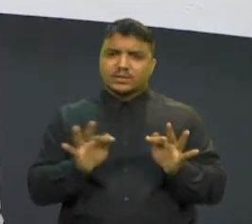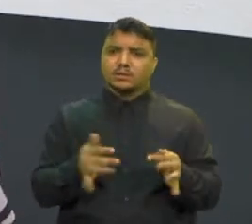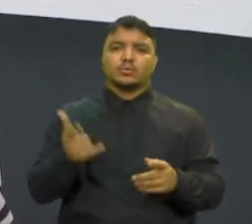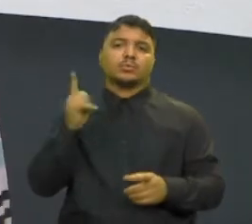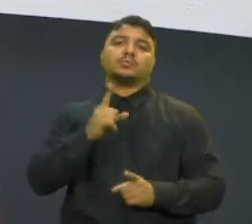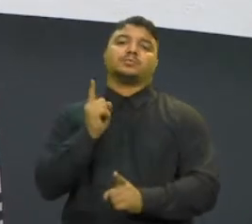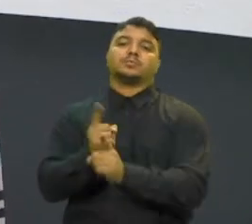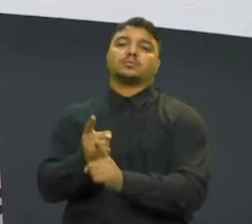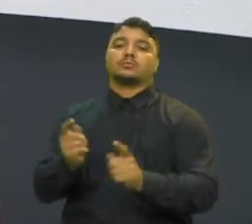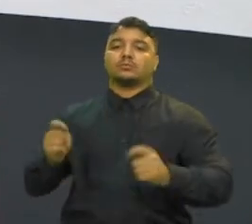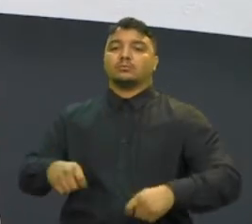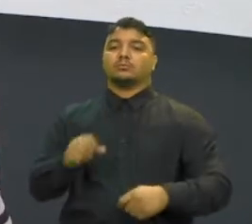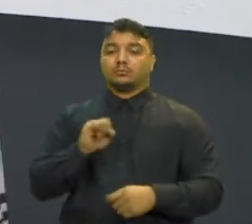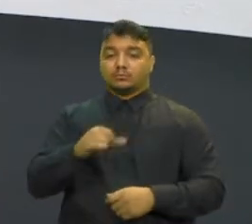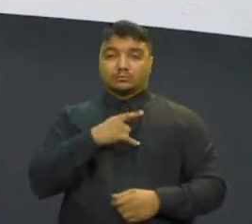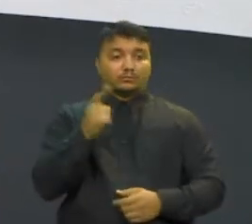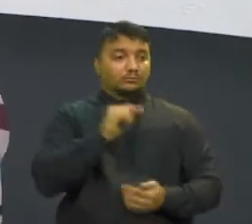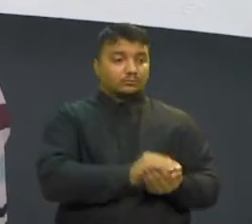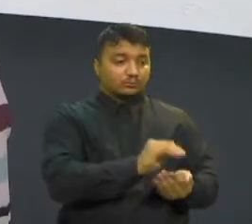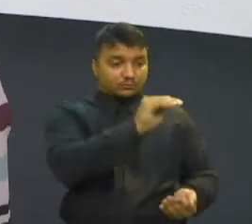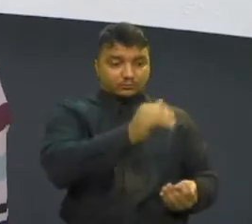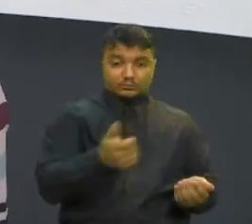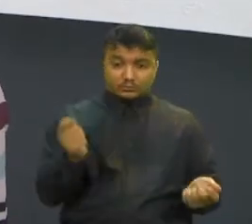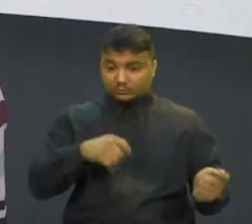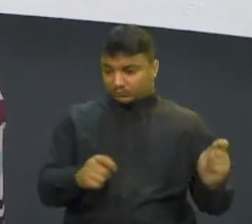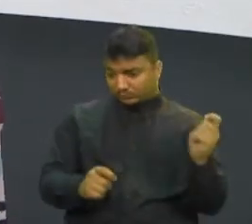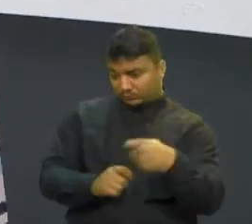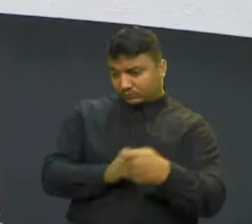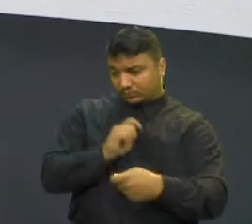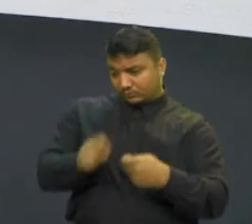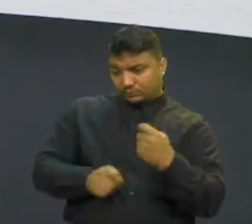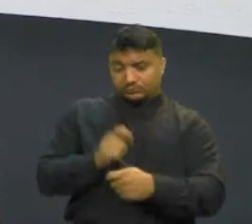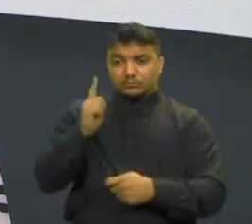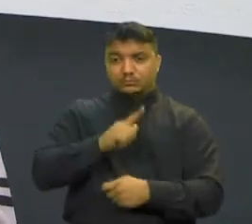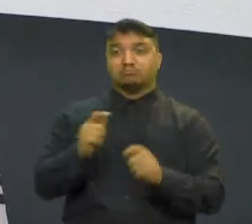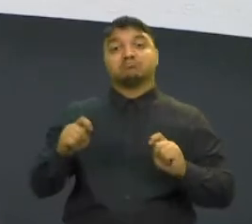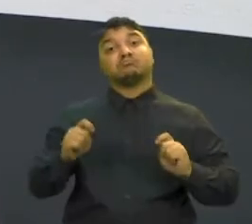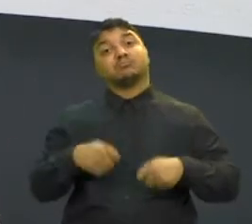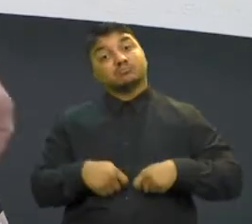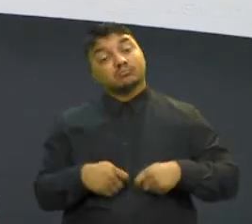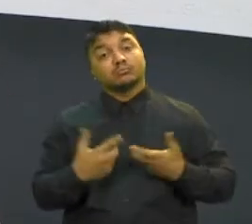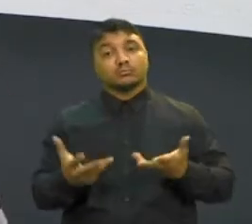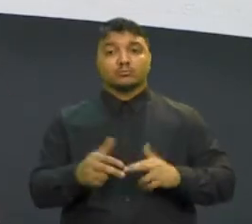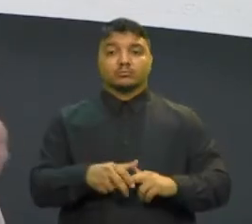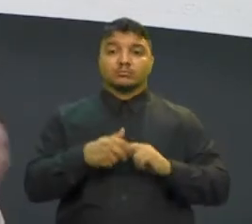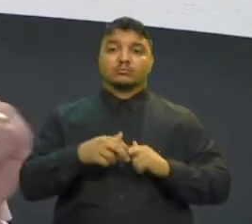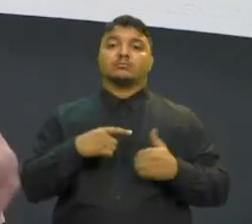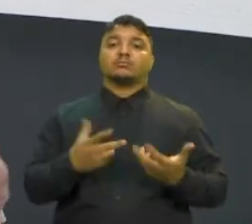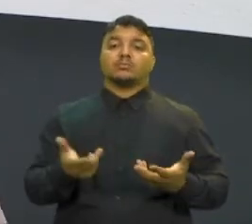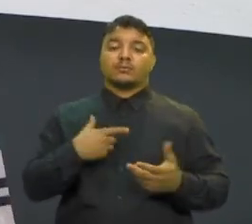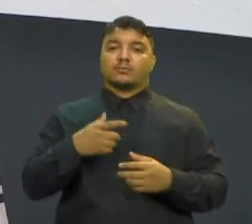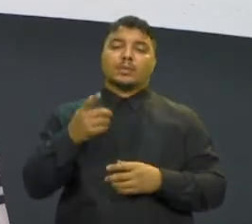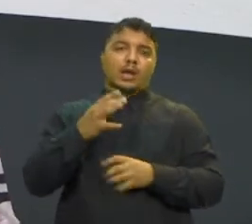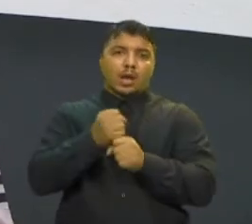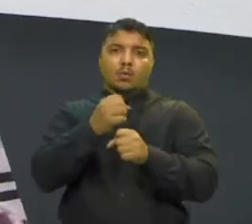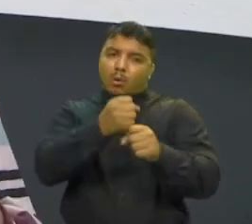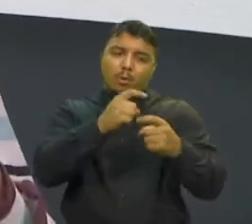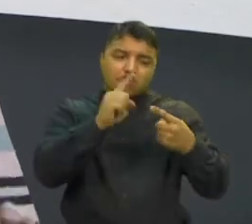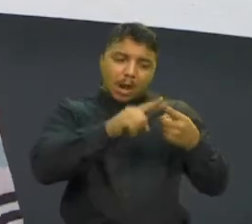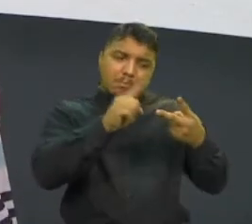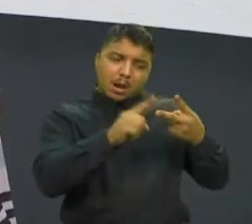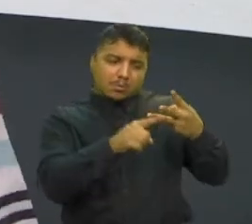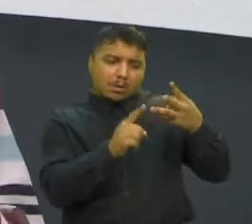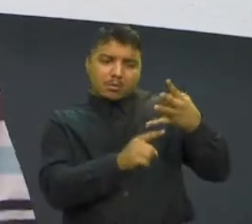perceber se o valor do faturamento vai dar para pagar as despesas dela E aí a gente vai levantando item a item Quais são